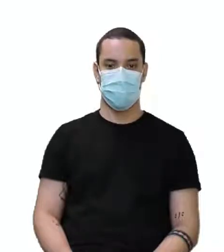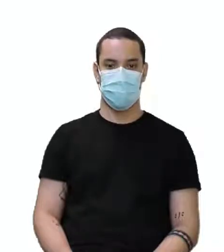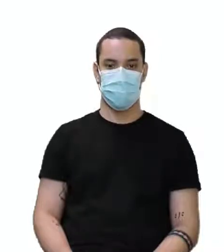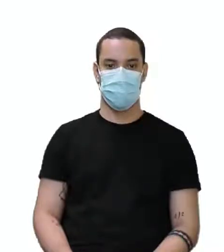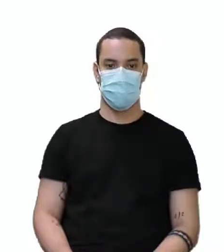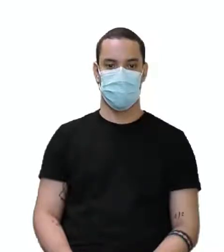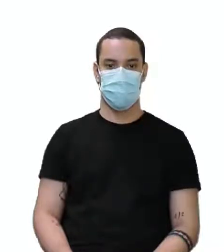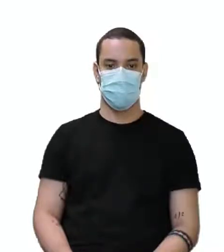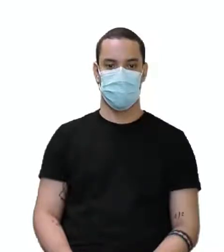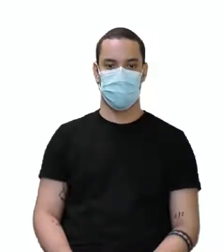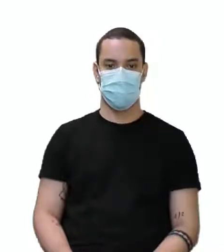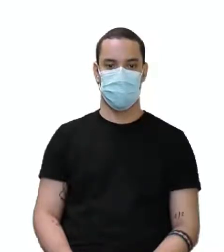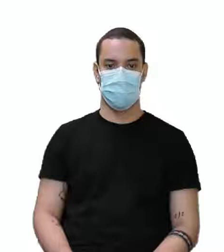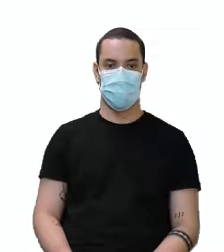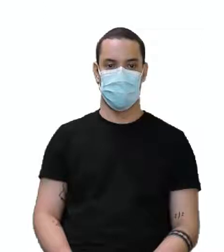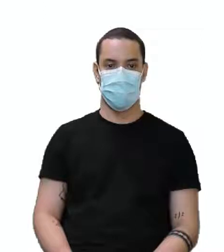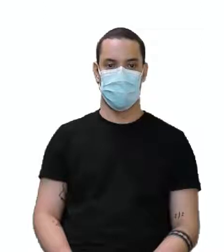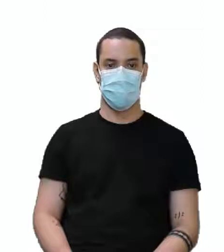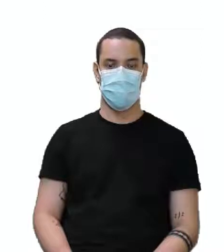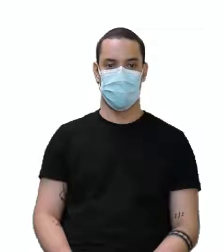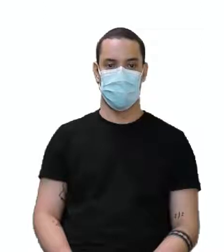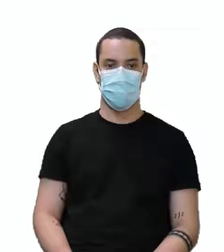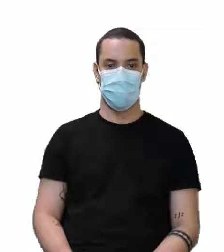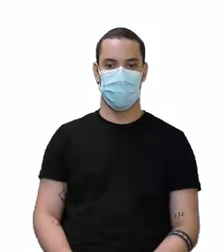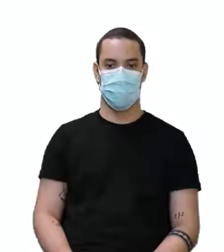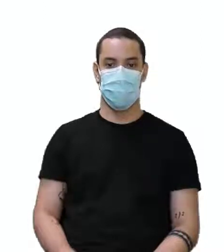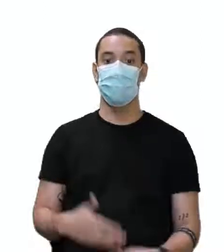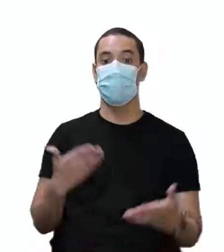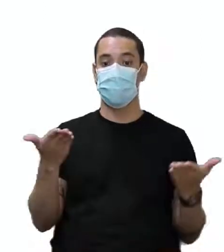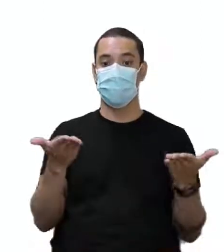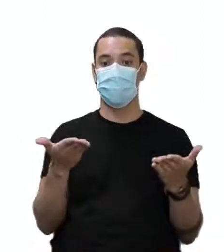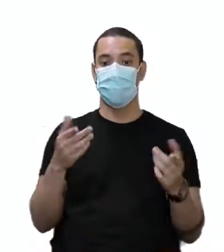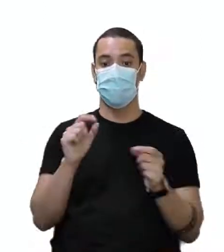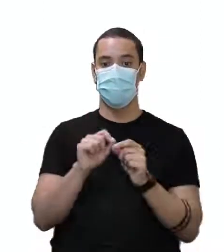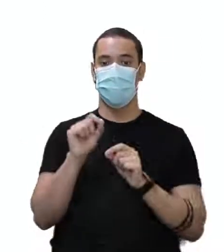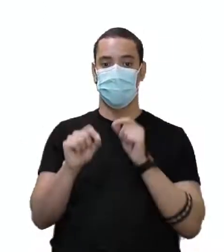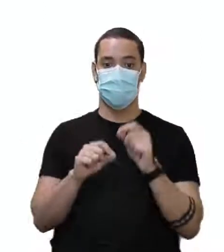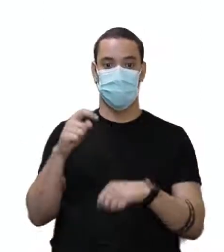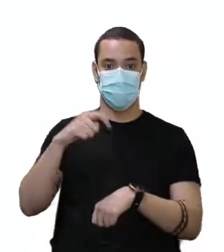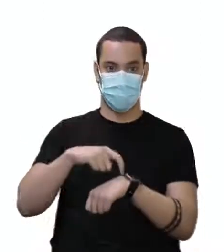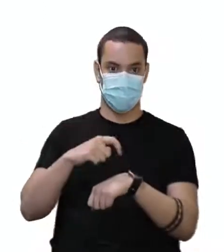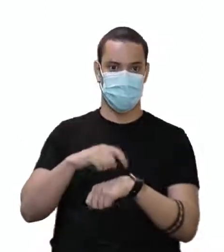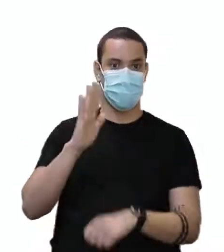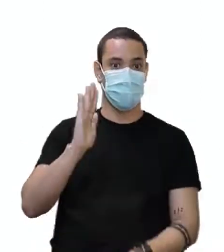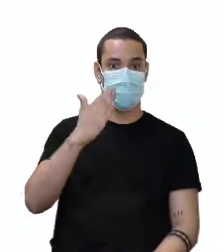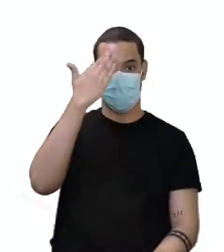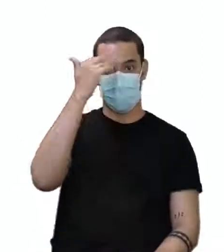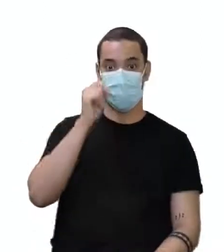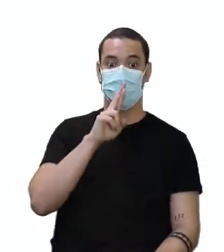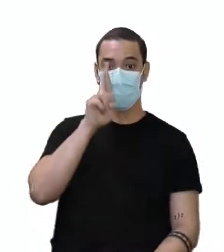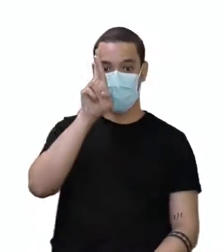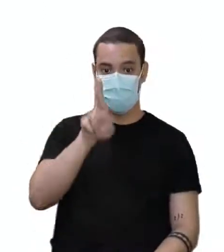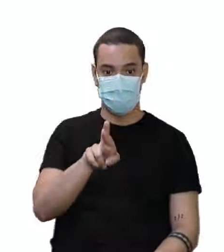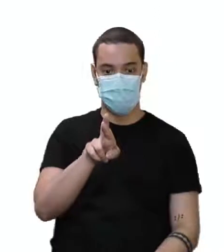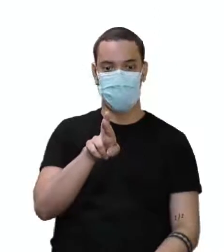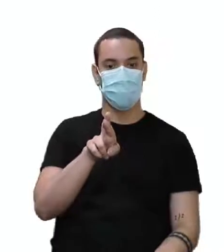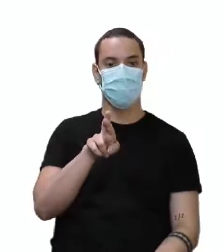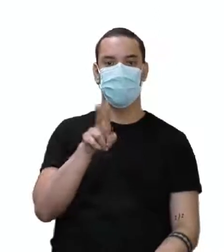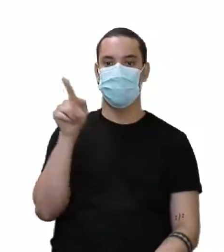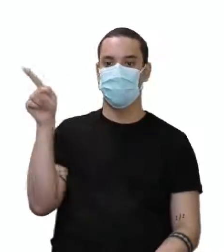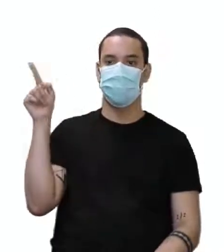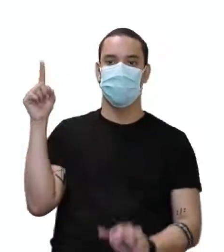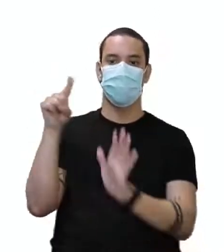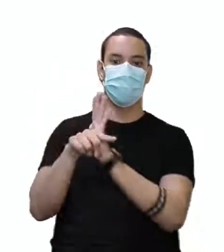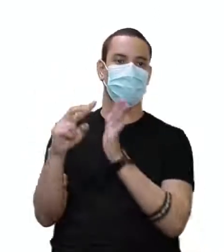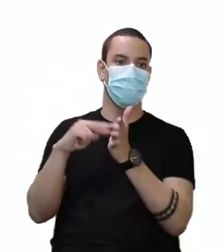E aí sim, agora sim. A.M. in this morning. E aí você agora, nesse momento, já está sabendo responder essa